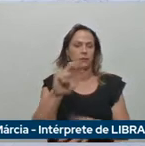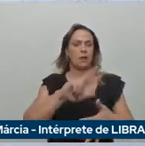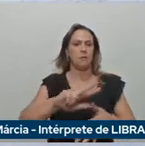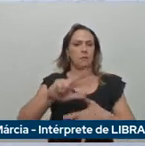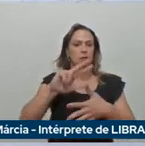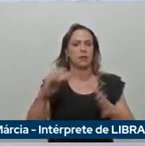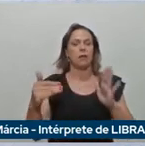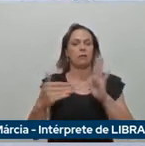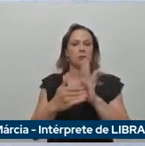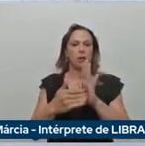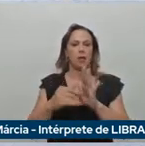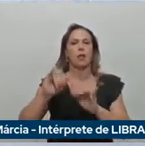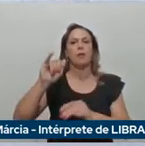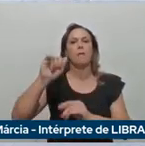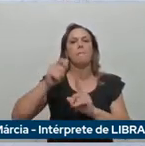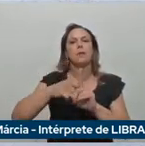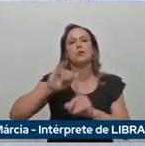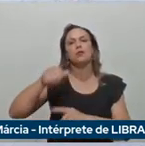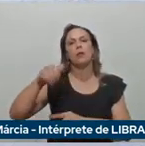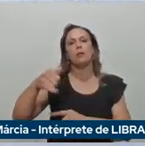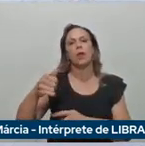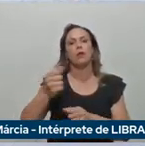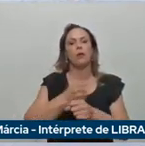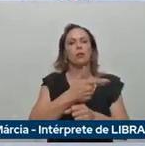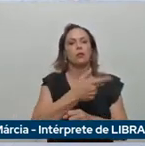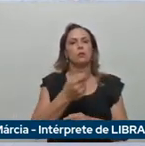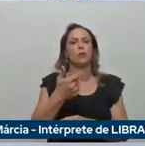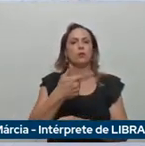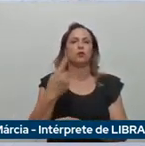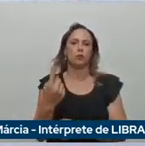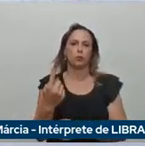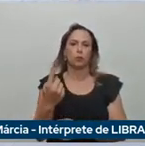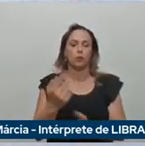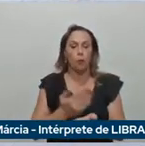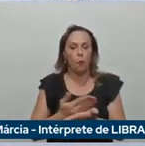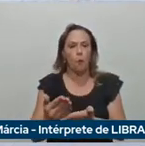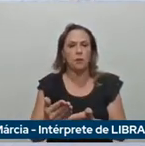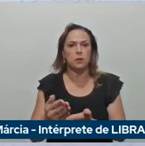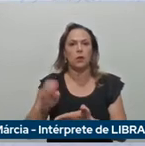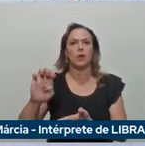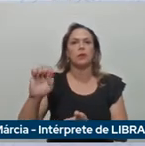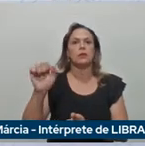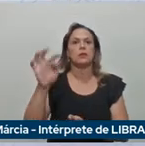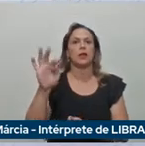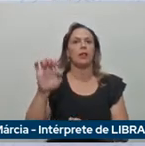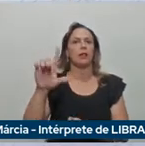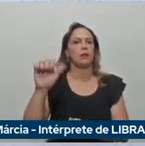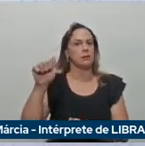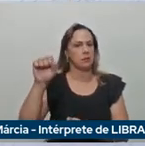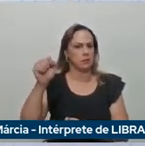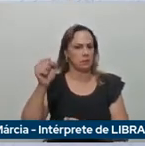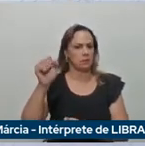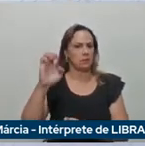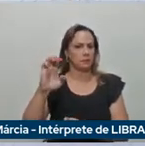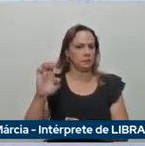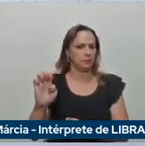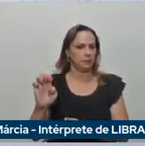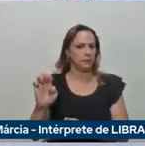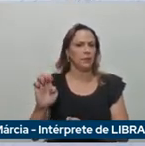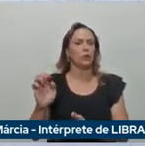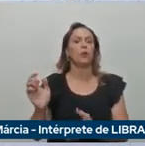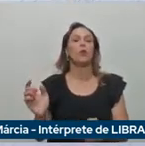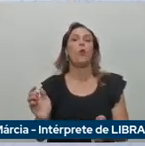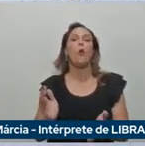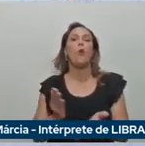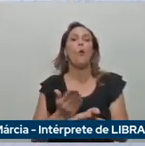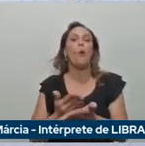2021, quando foi constituída a Stellantis, a partir da fusão global da FCA com a PSA e